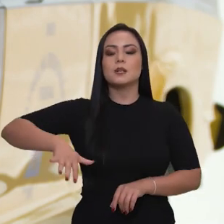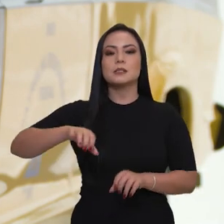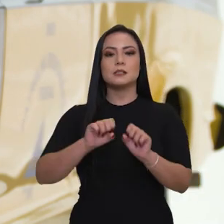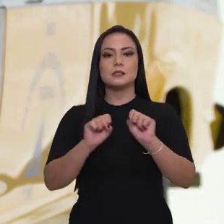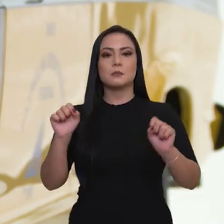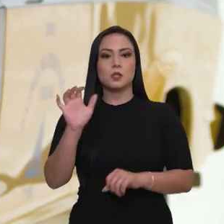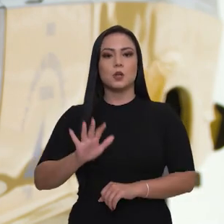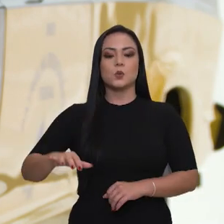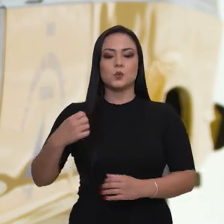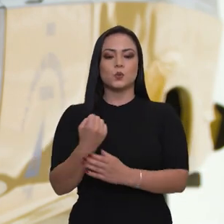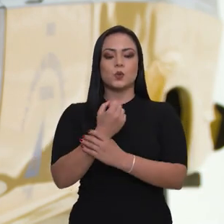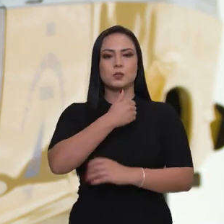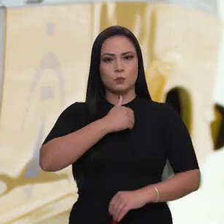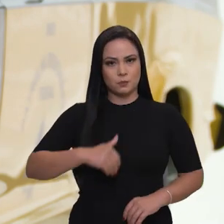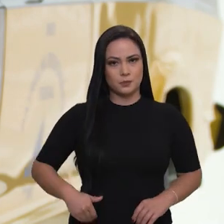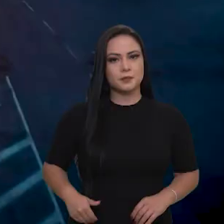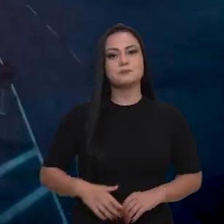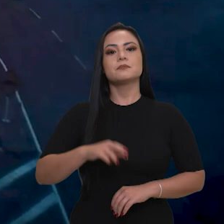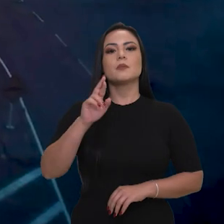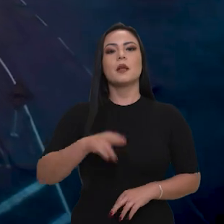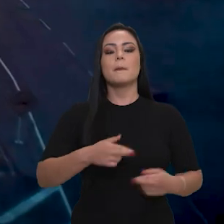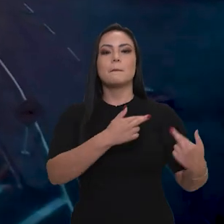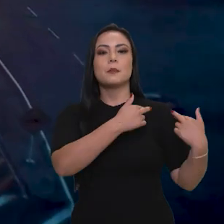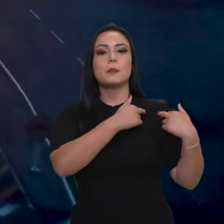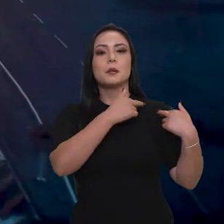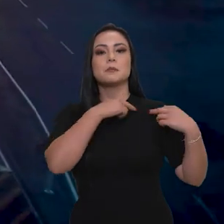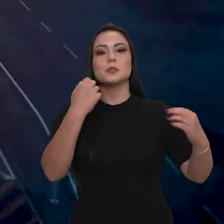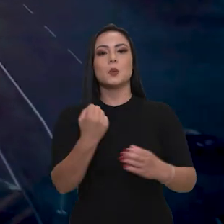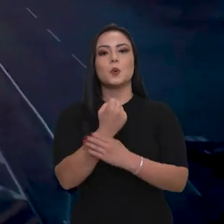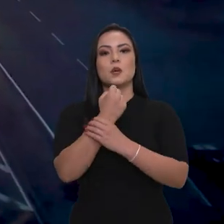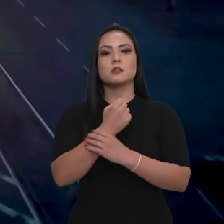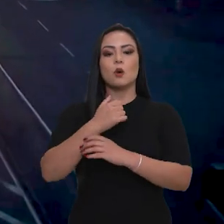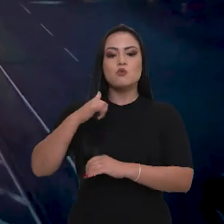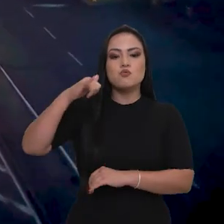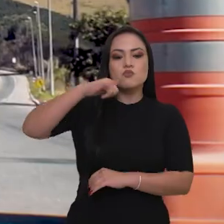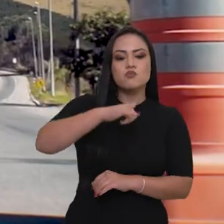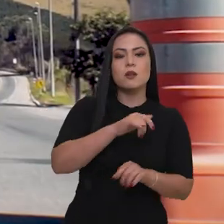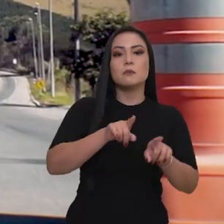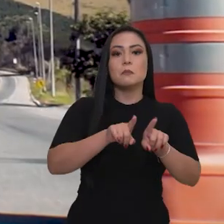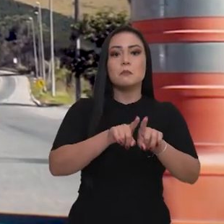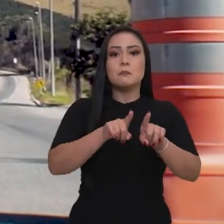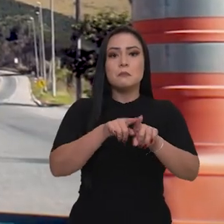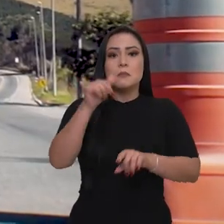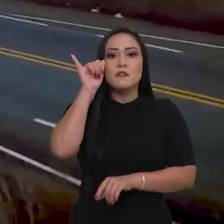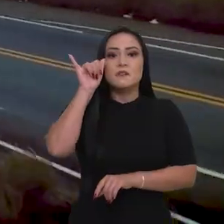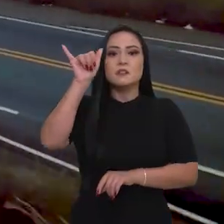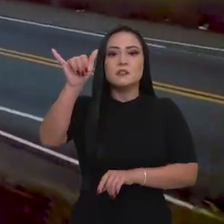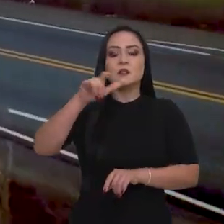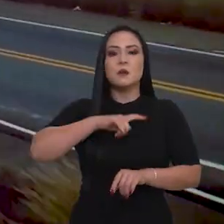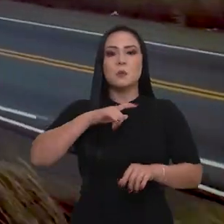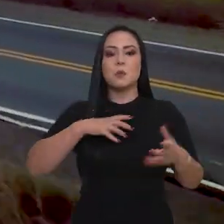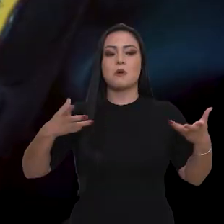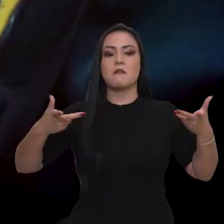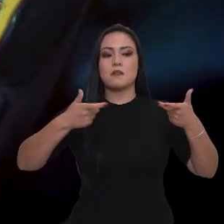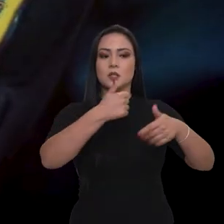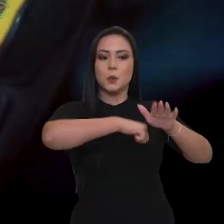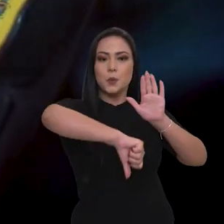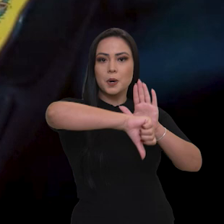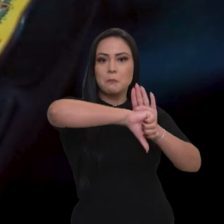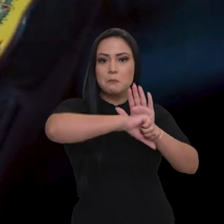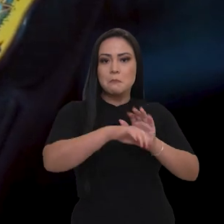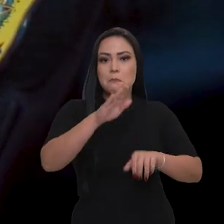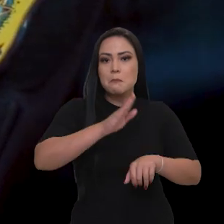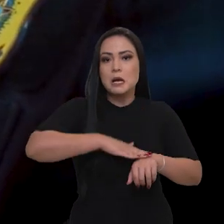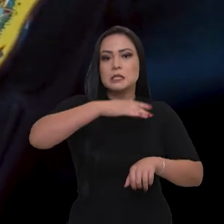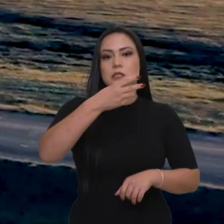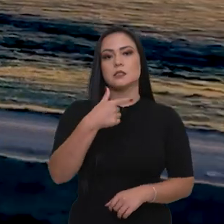do Sistema Nacional de Segurança Pública. É responsável pela segurança viária e pela prevenção e repressão qualificada ao